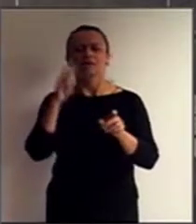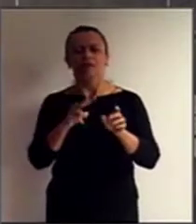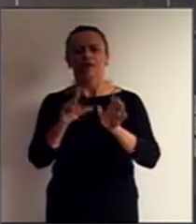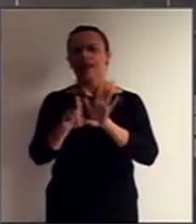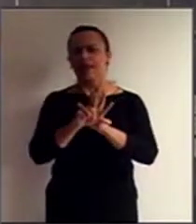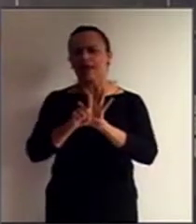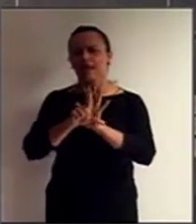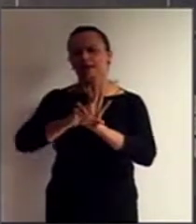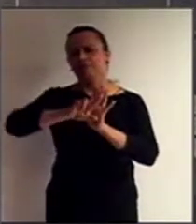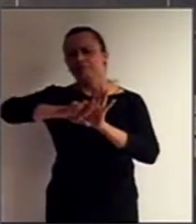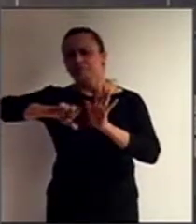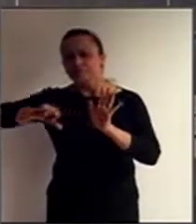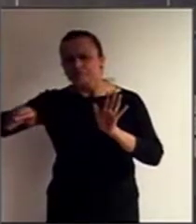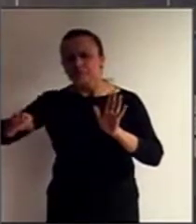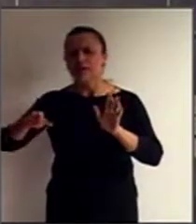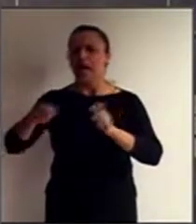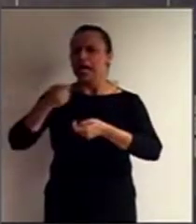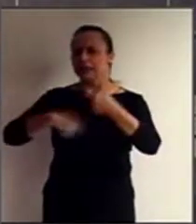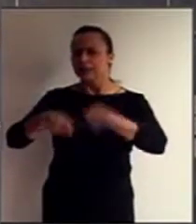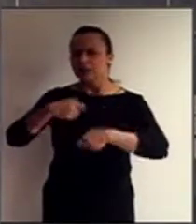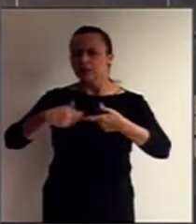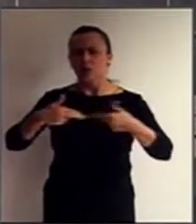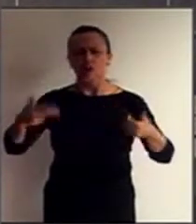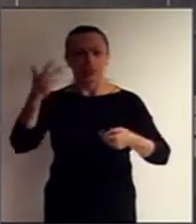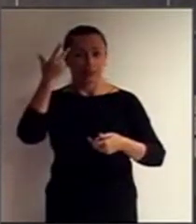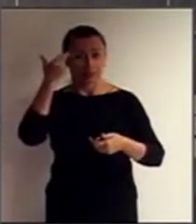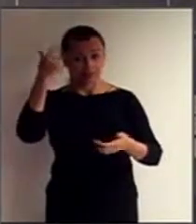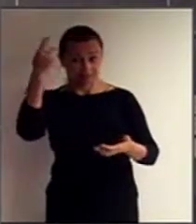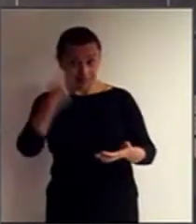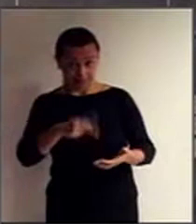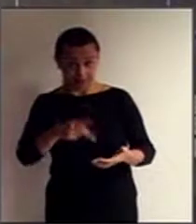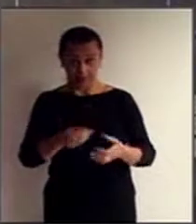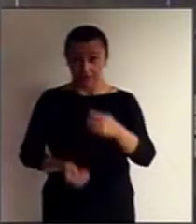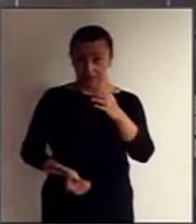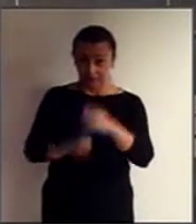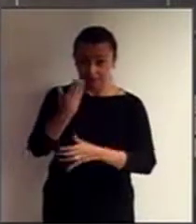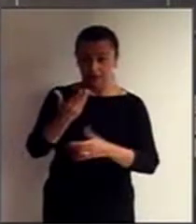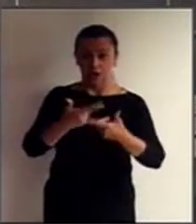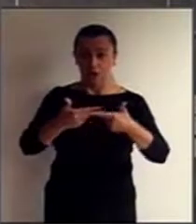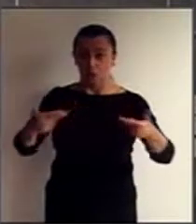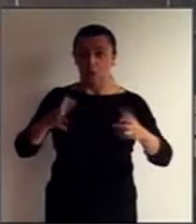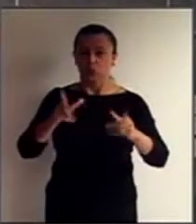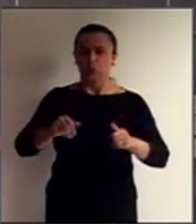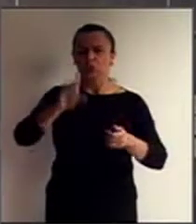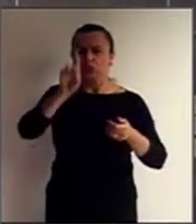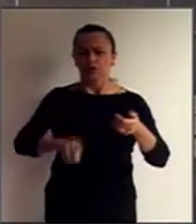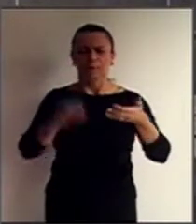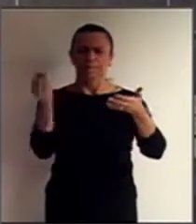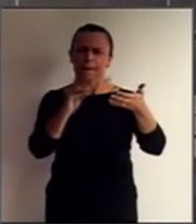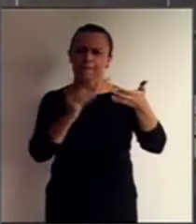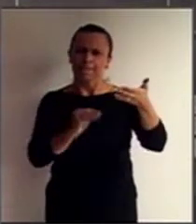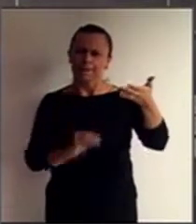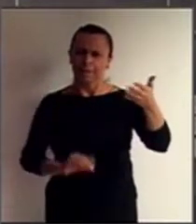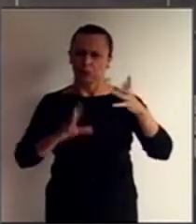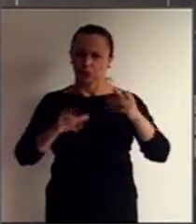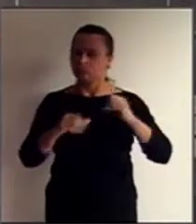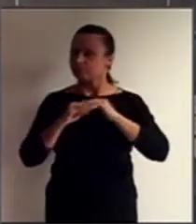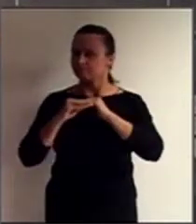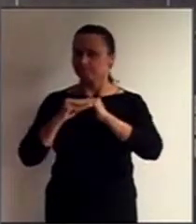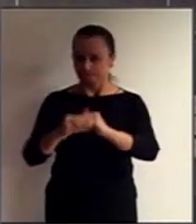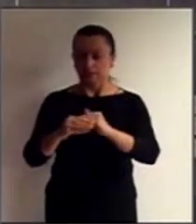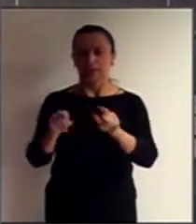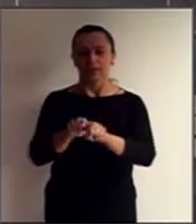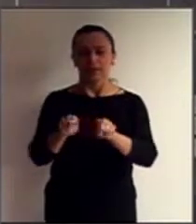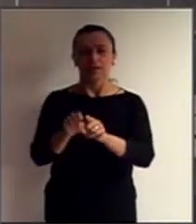administrativas e de qualquer outra natureza para realizar a ação de todos aqueles direitos lá contidos. E também na